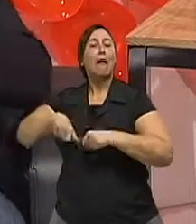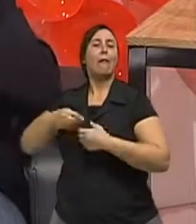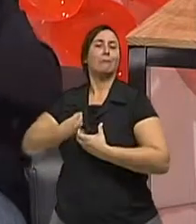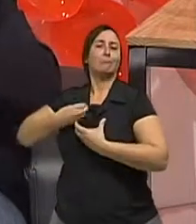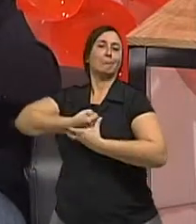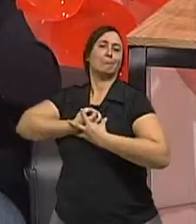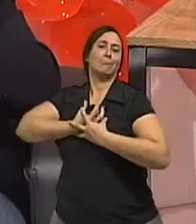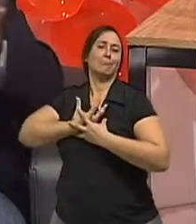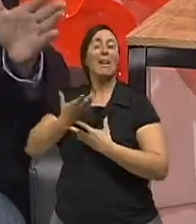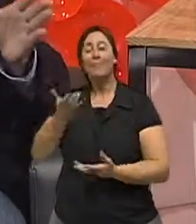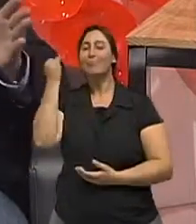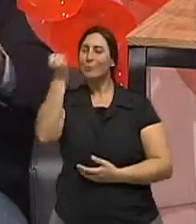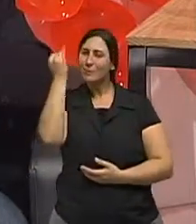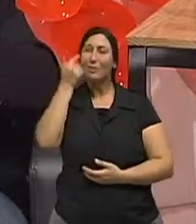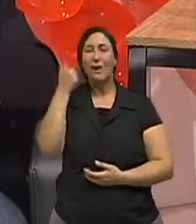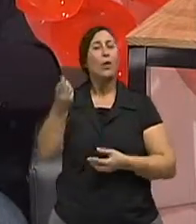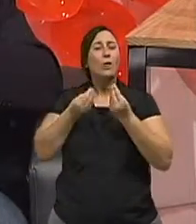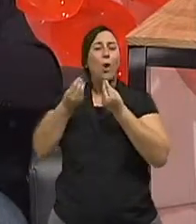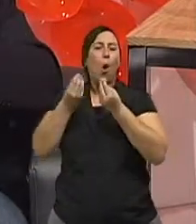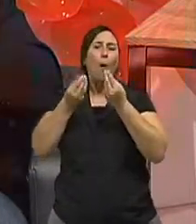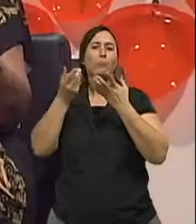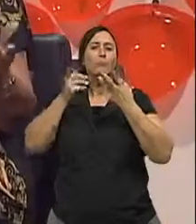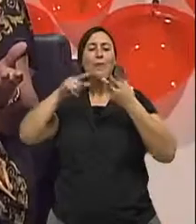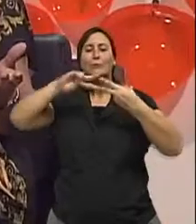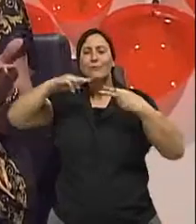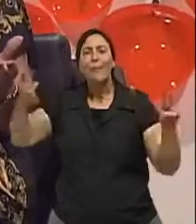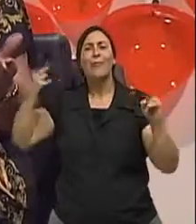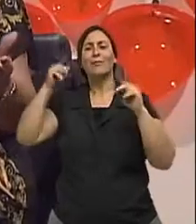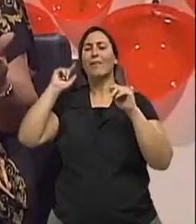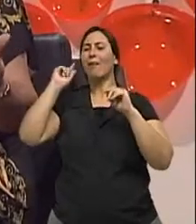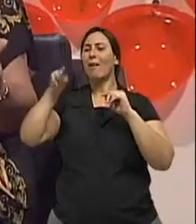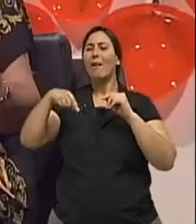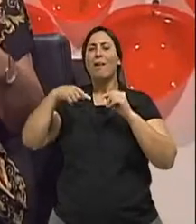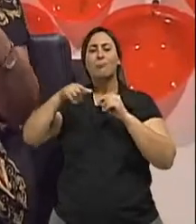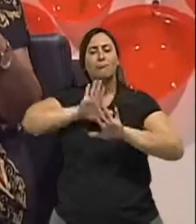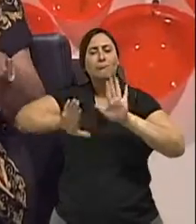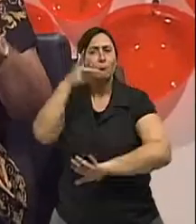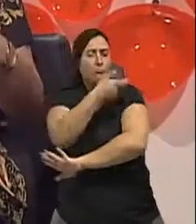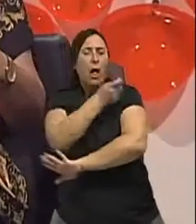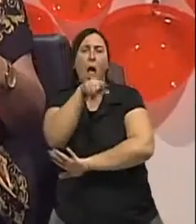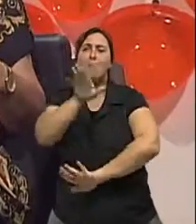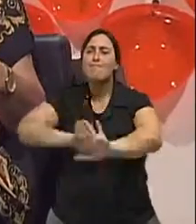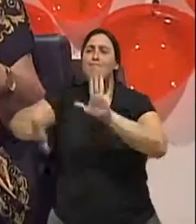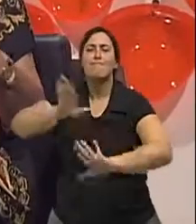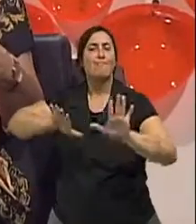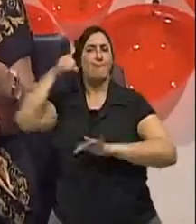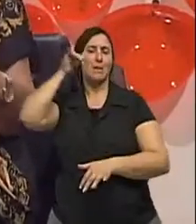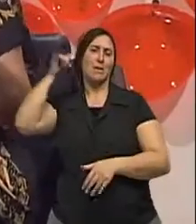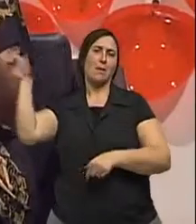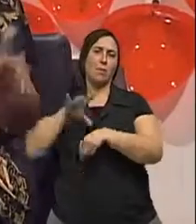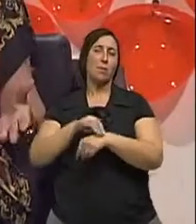imunologia. Maravilha. Nós não podemos voltar mais atrás. Claro. Graças a Deus, né? E a gente está seguindo para frente e muito rápido.